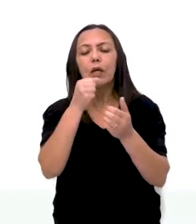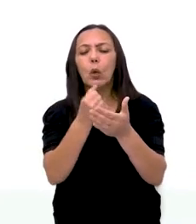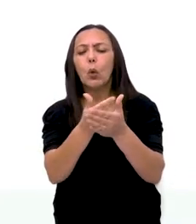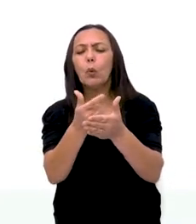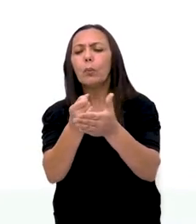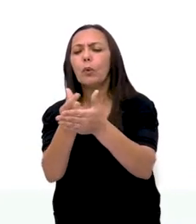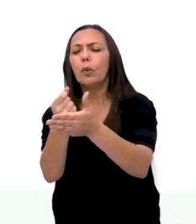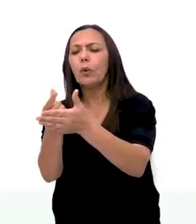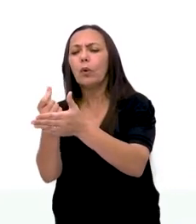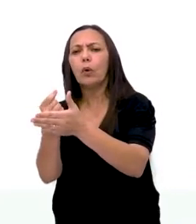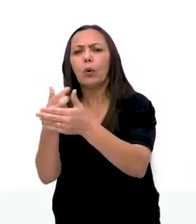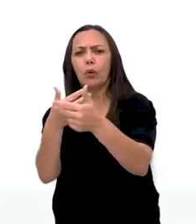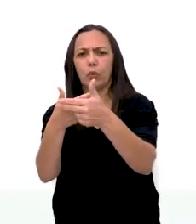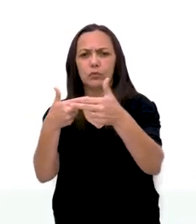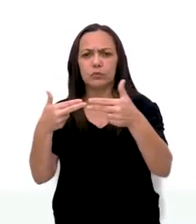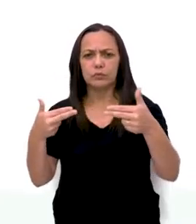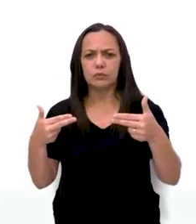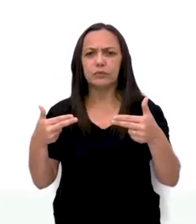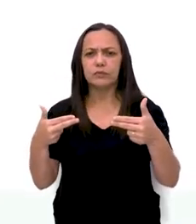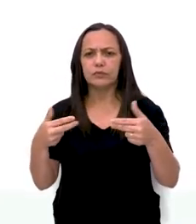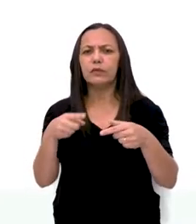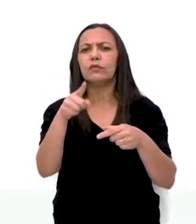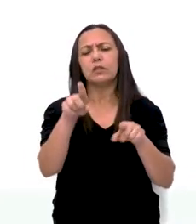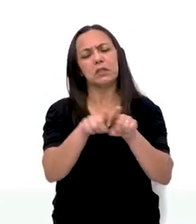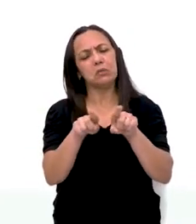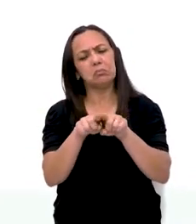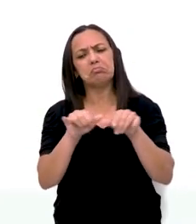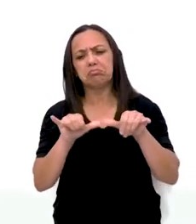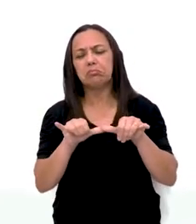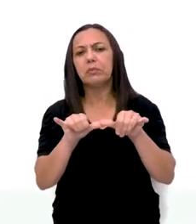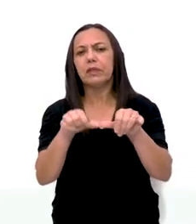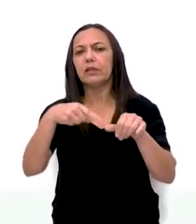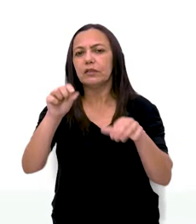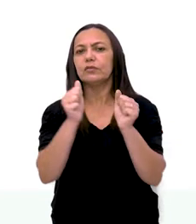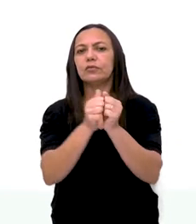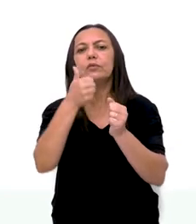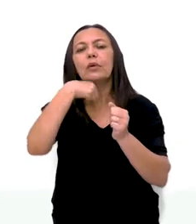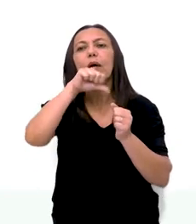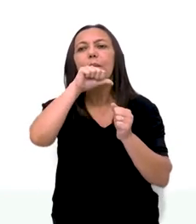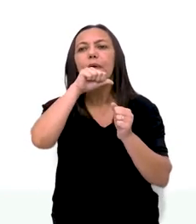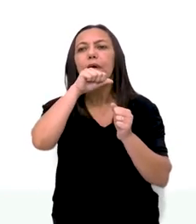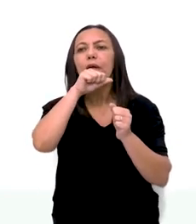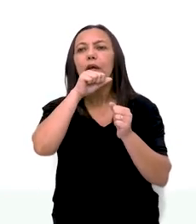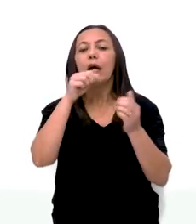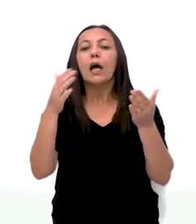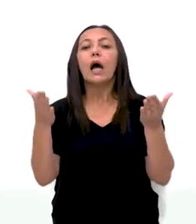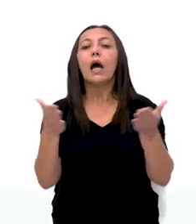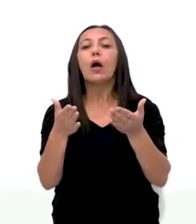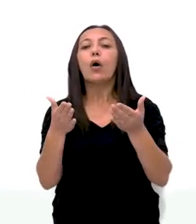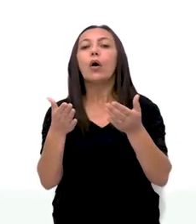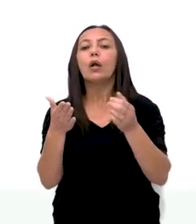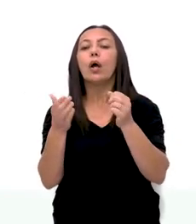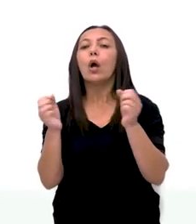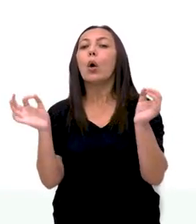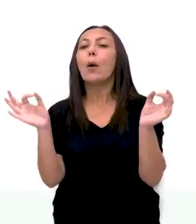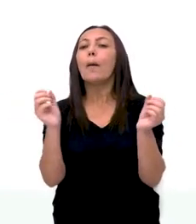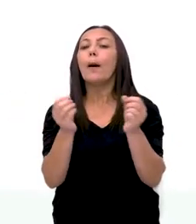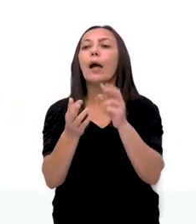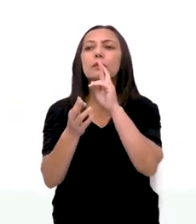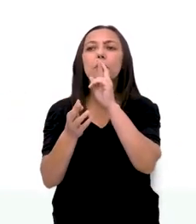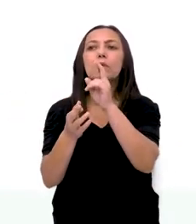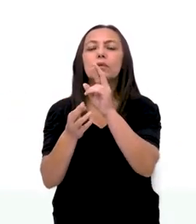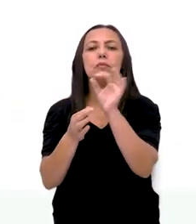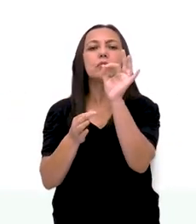fez algumas comprinhas. Como você também vai ao supermercado com a mãe aí. Complete o quadro com moedas